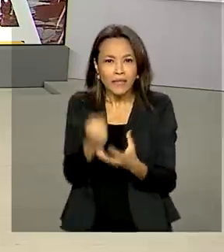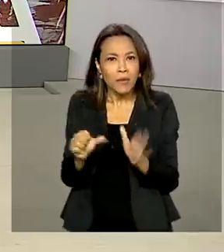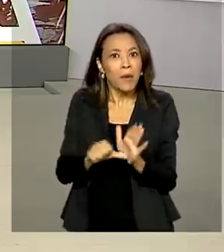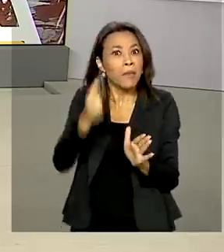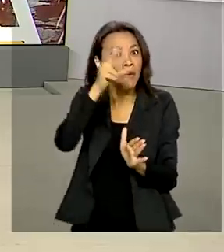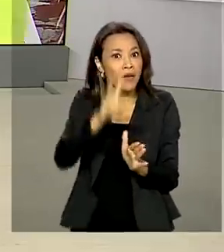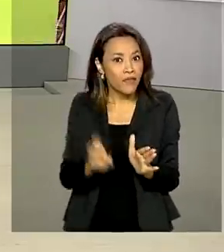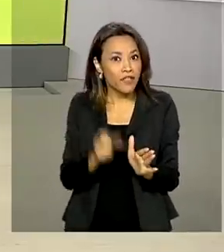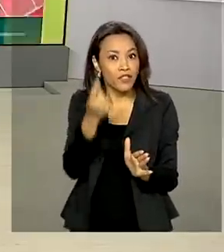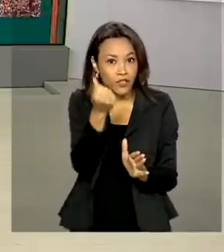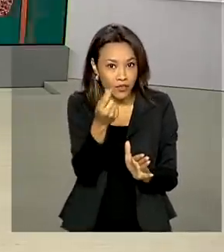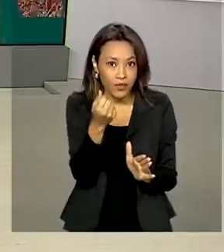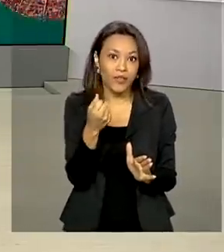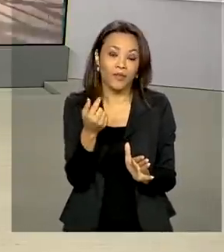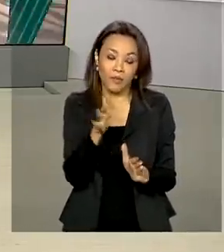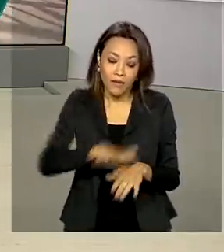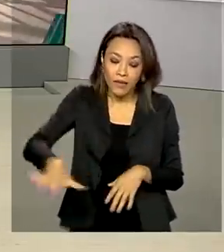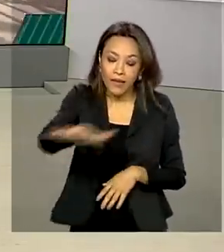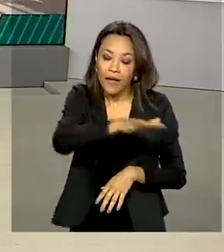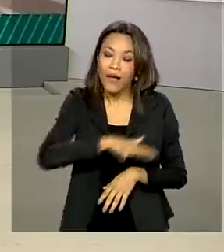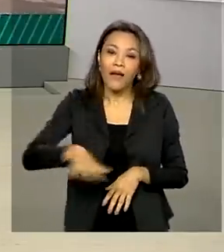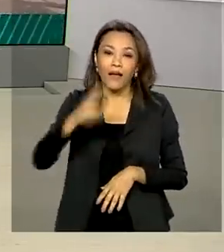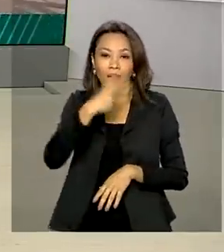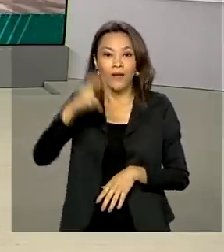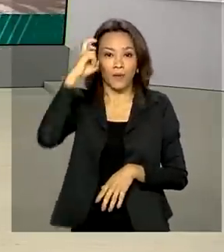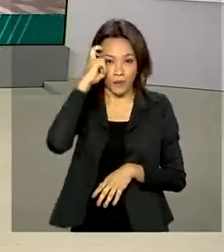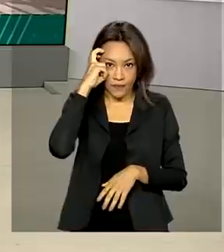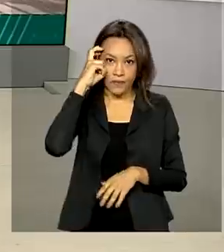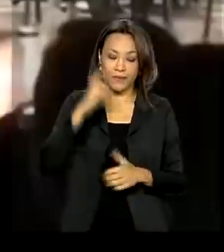federais para políticas públicas na área da cultura.